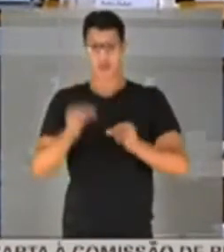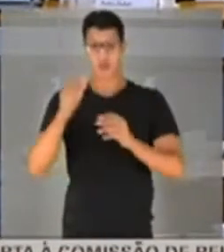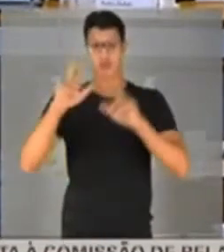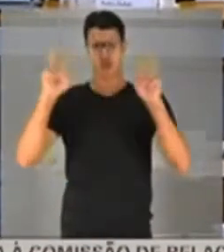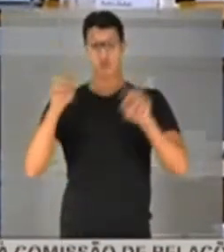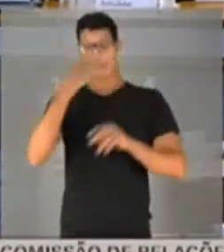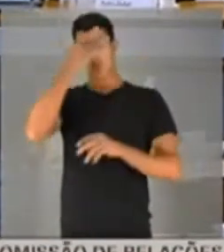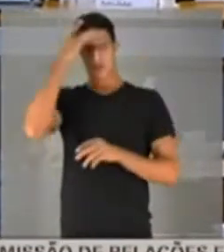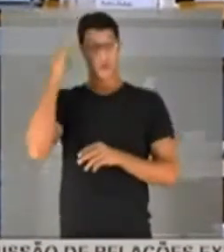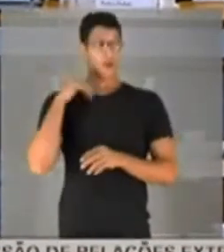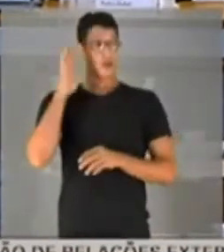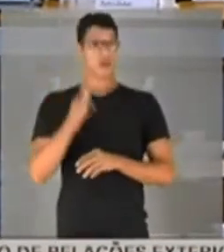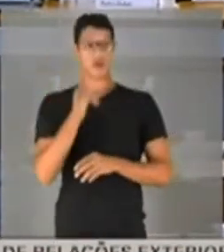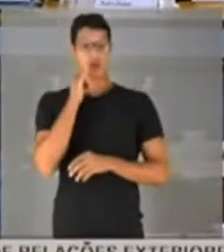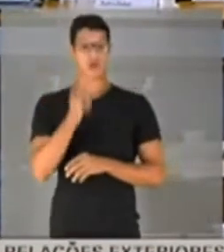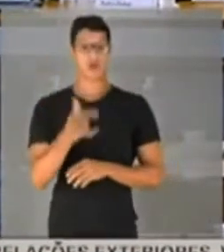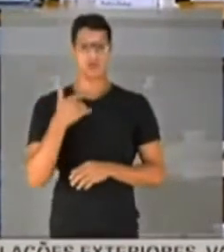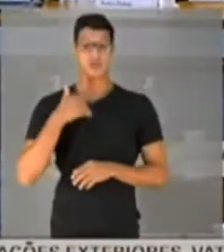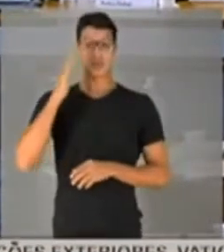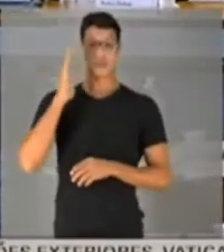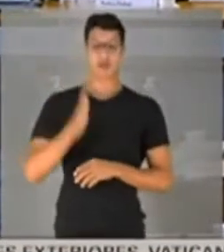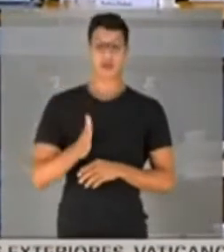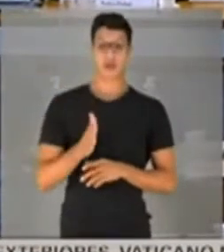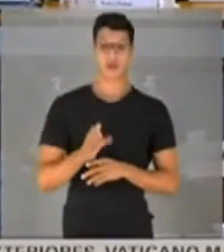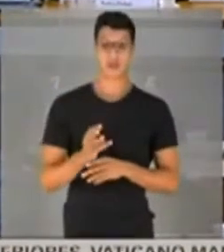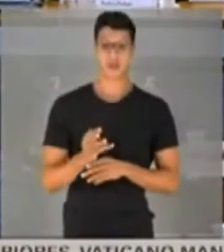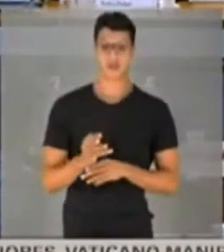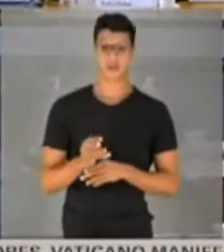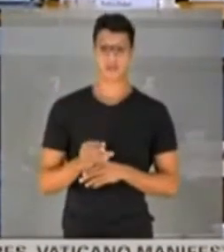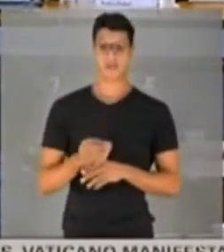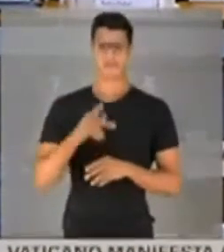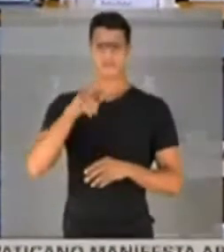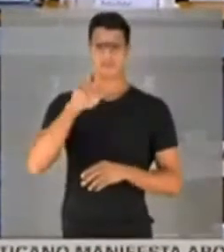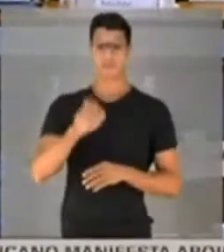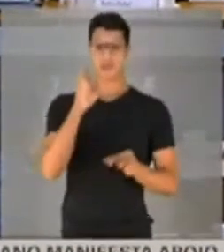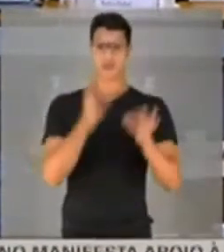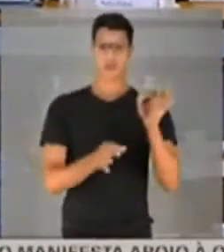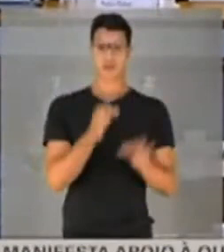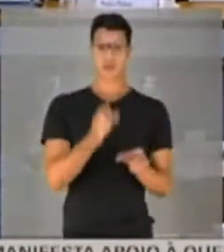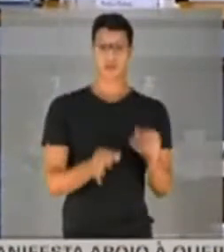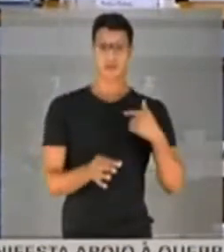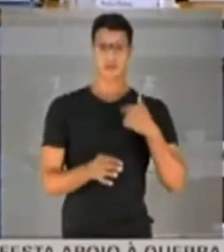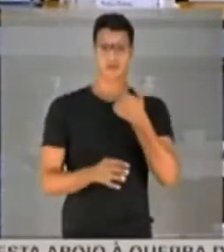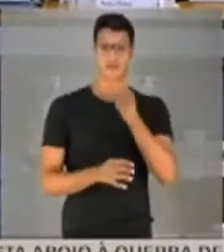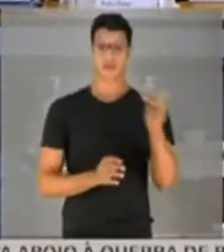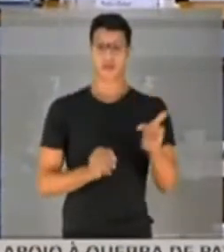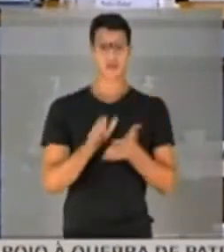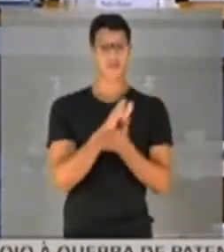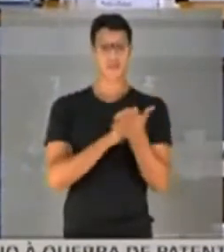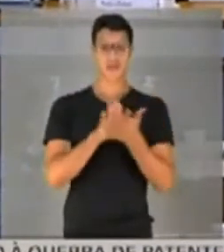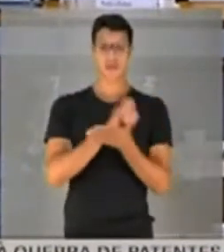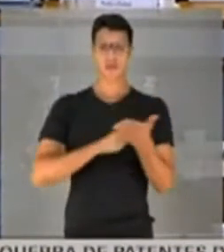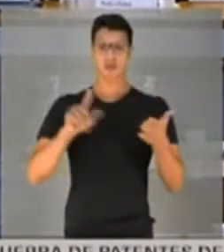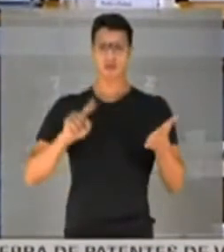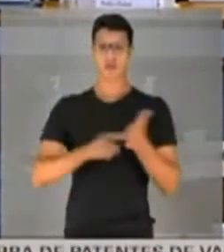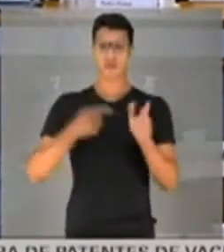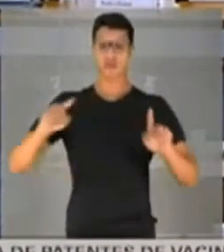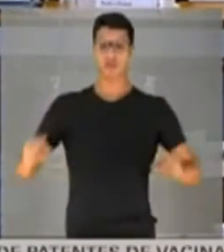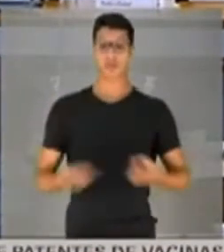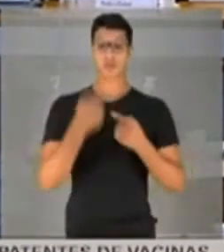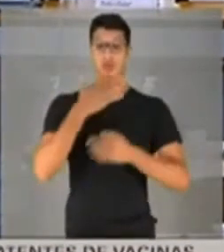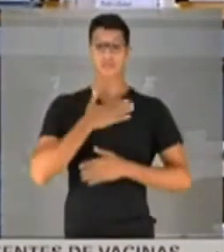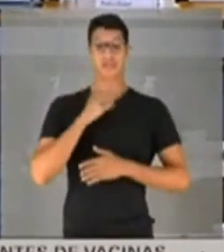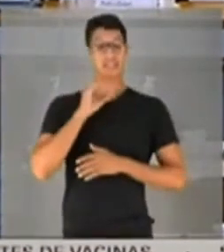Eu já disse aqui, senador Jorginho, que eu já fui prejulgado e não tenho uma denúncia contra mim,